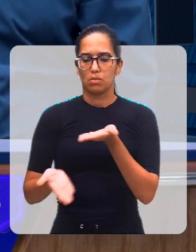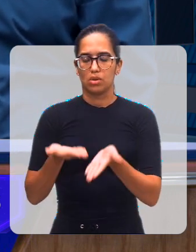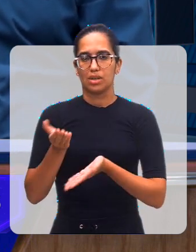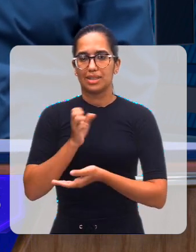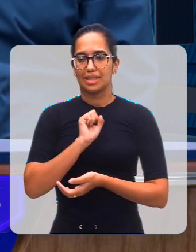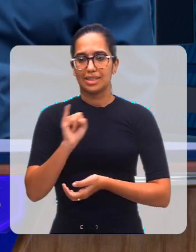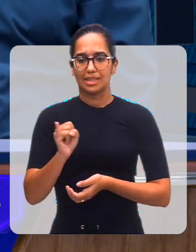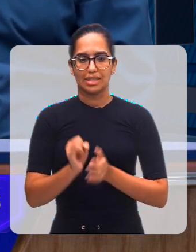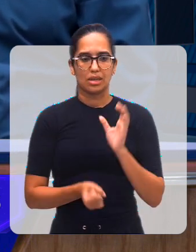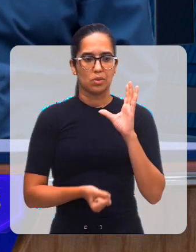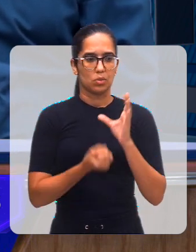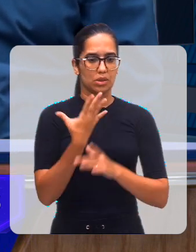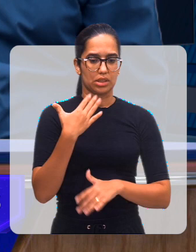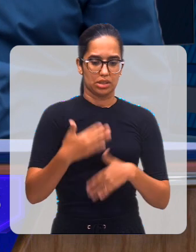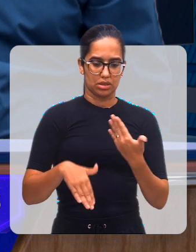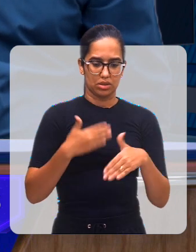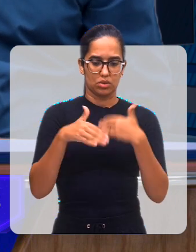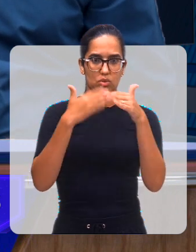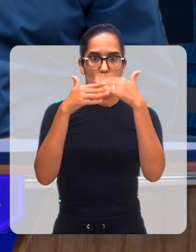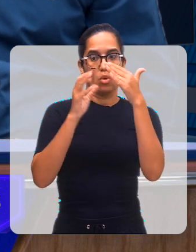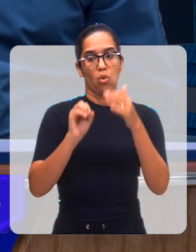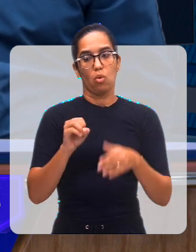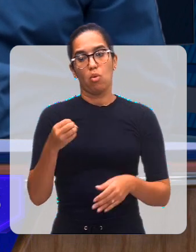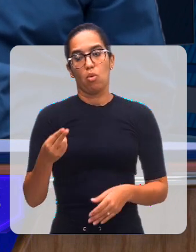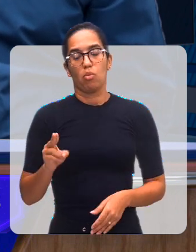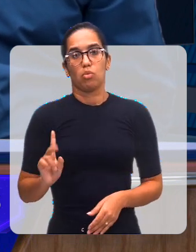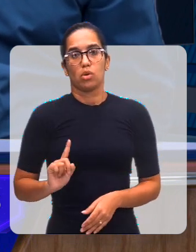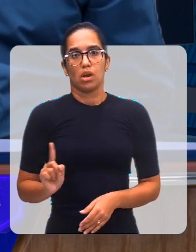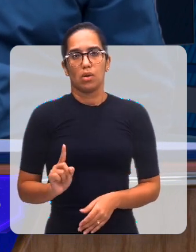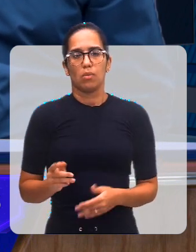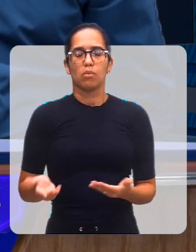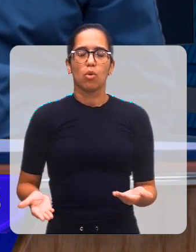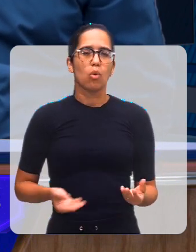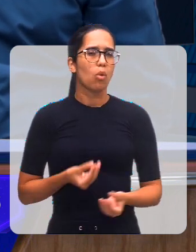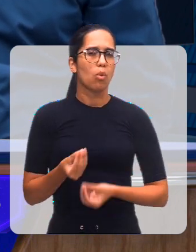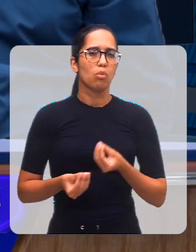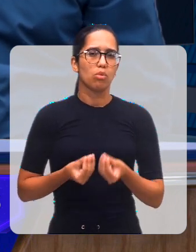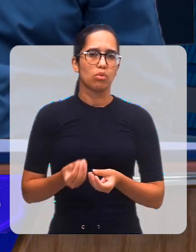escola, para acompanhar se está acontecendo evolução ou não?